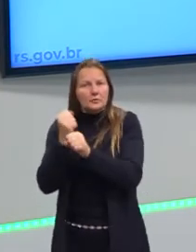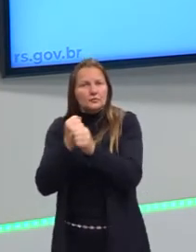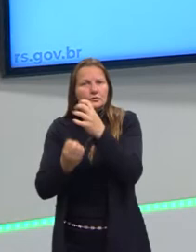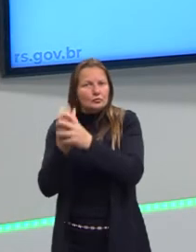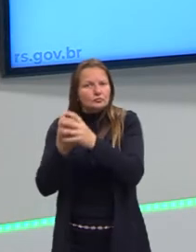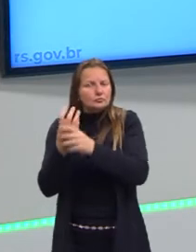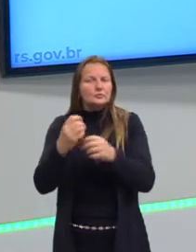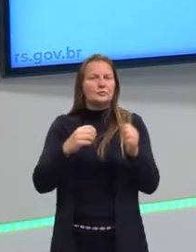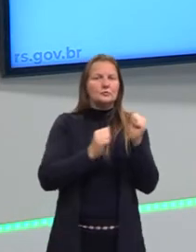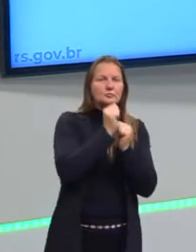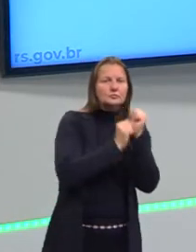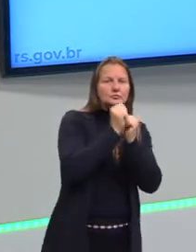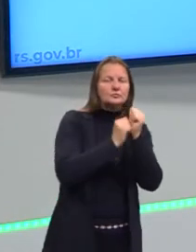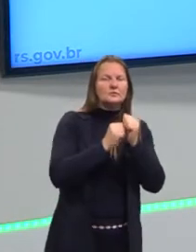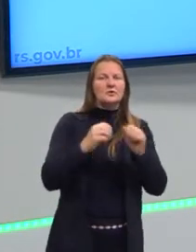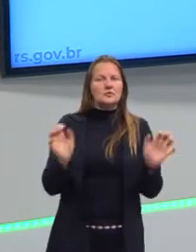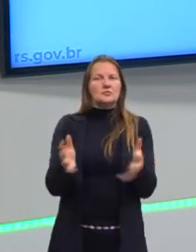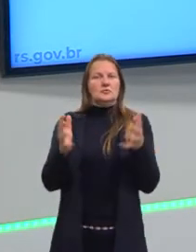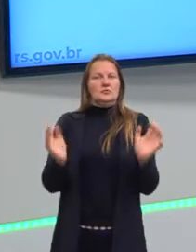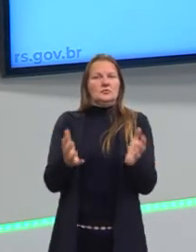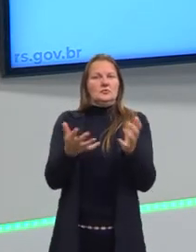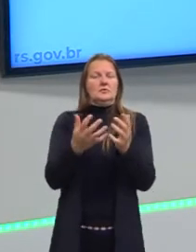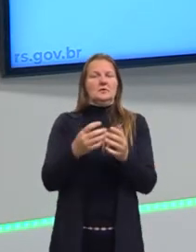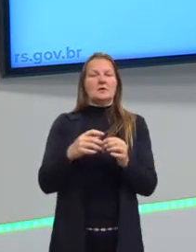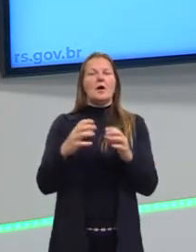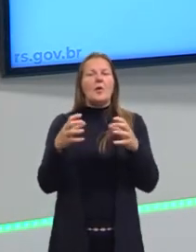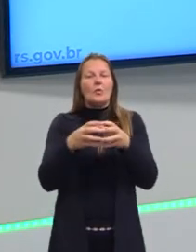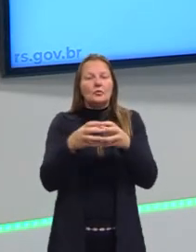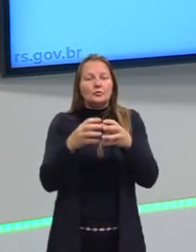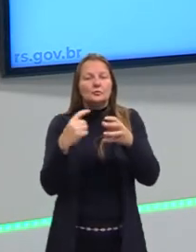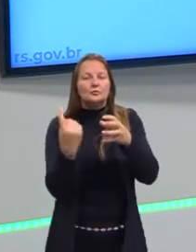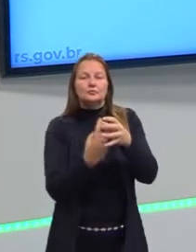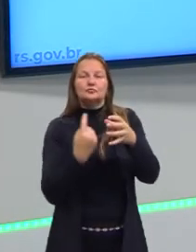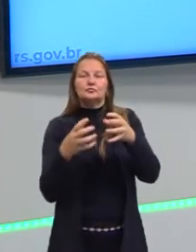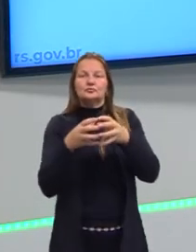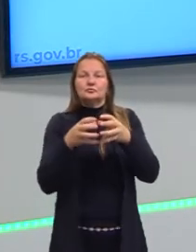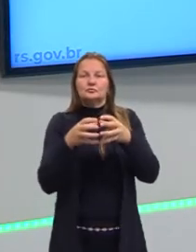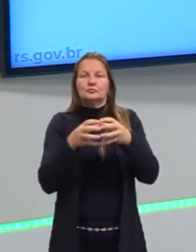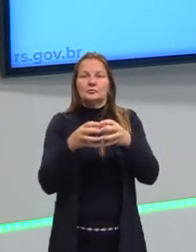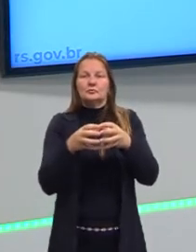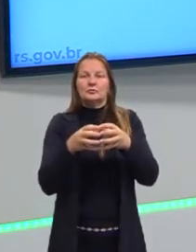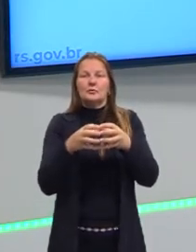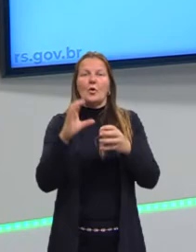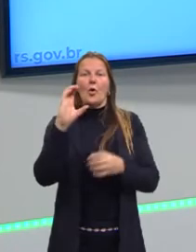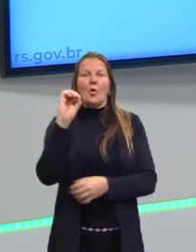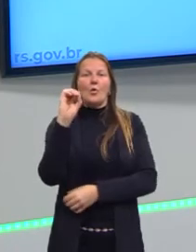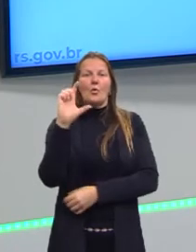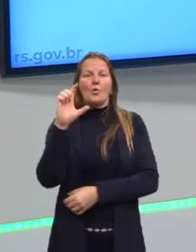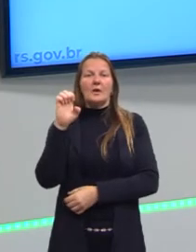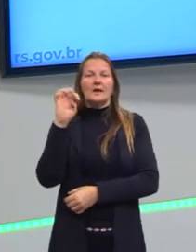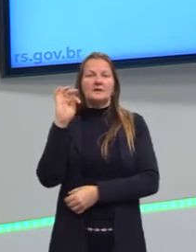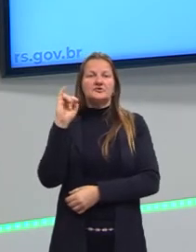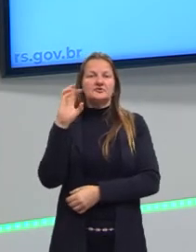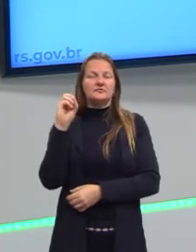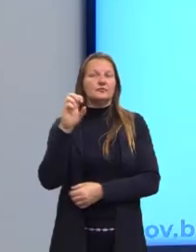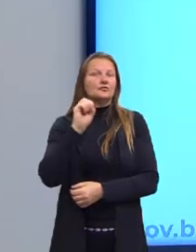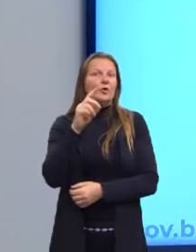consumir para incentivar a produção. Então, é um ato coletivo. Essas questões estão ligadas e não é uma ação individual.